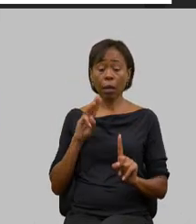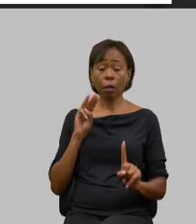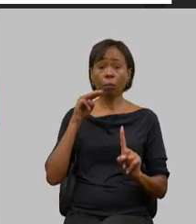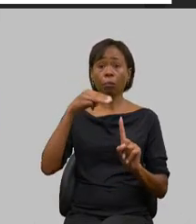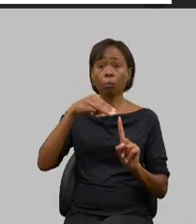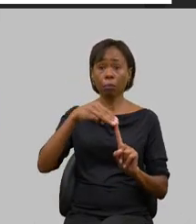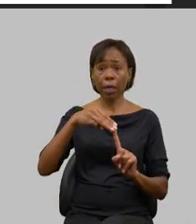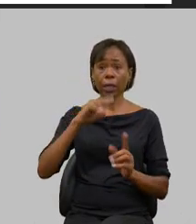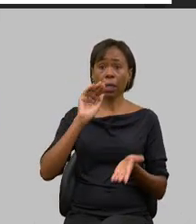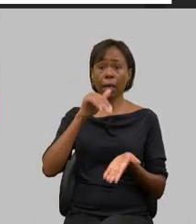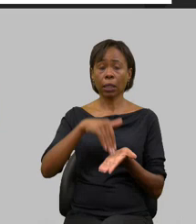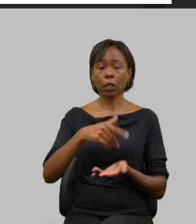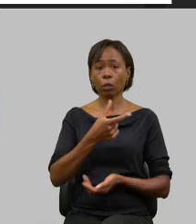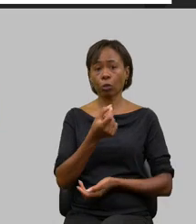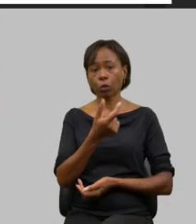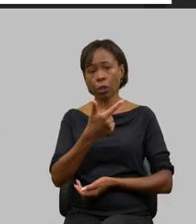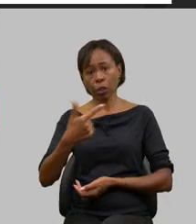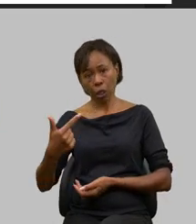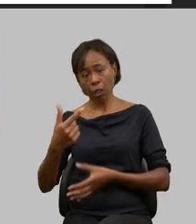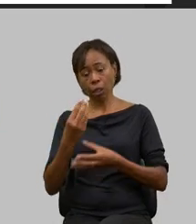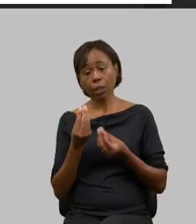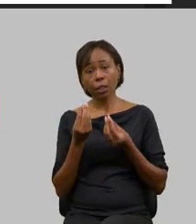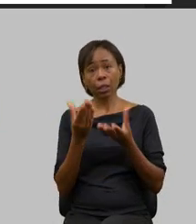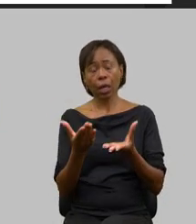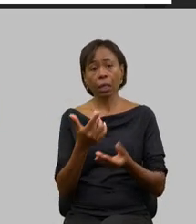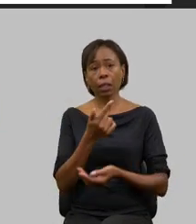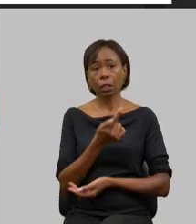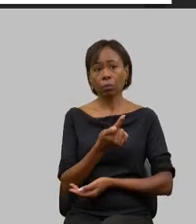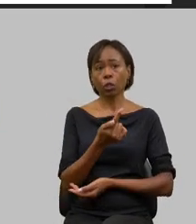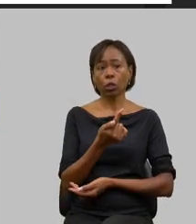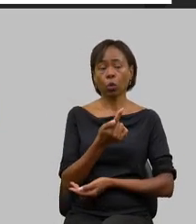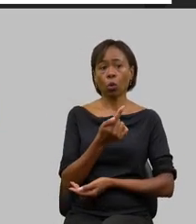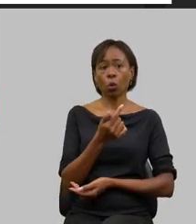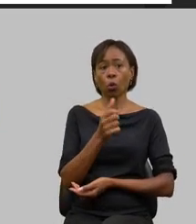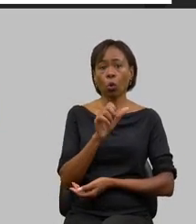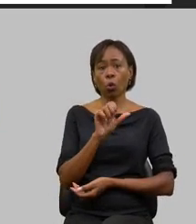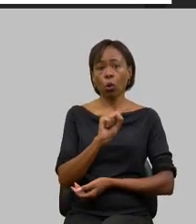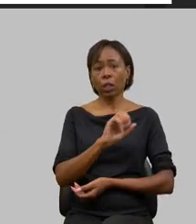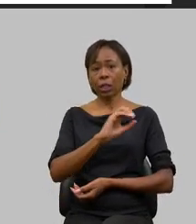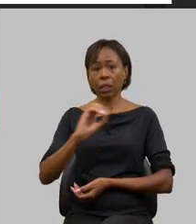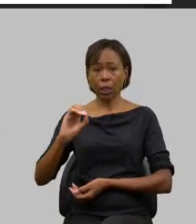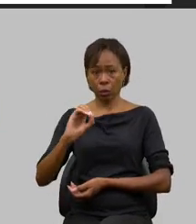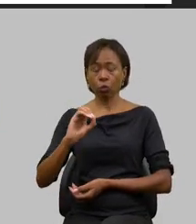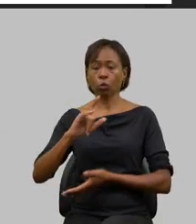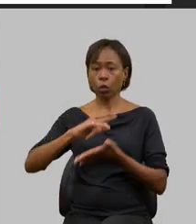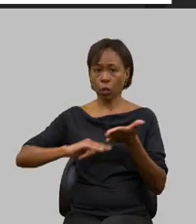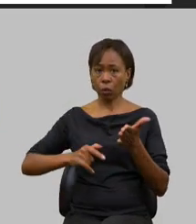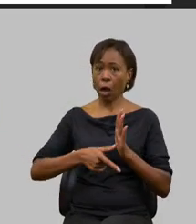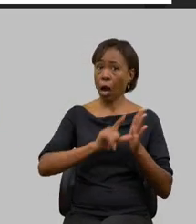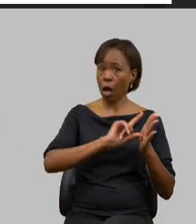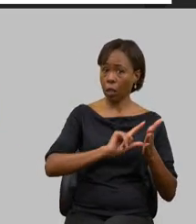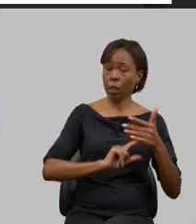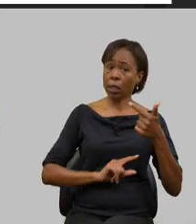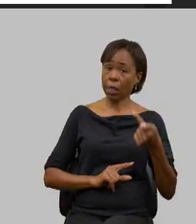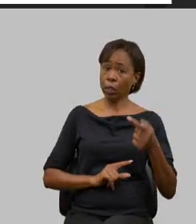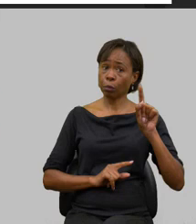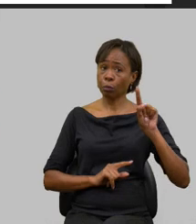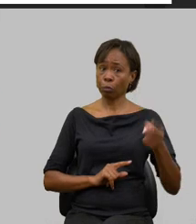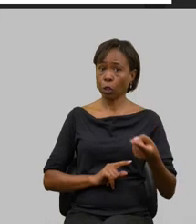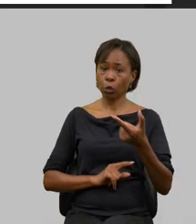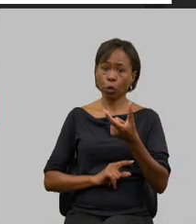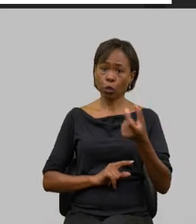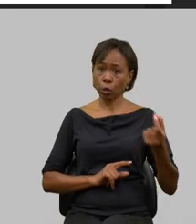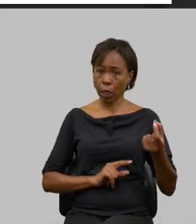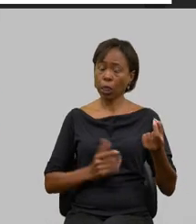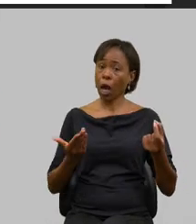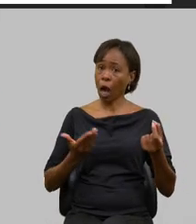2026 é entregar em torno de 7.800 títulos inicialmente eram 7.200 nós trabalhamos para poder aumentar essa